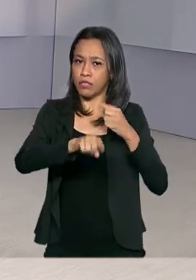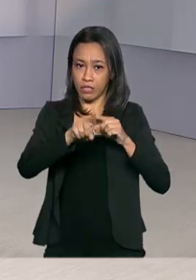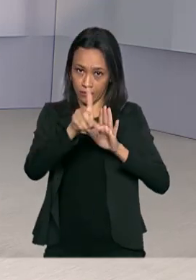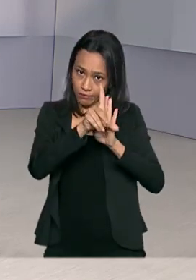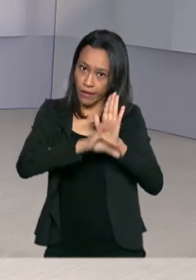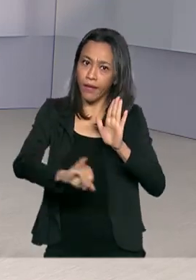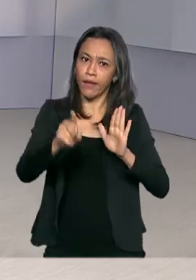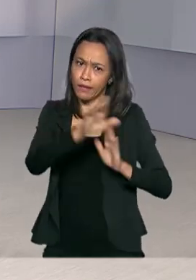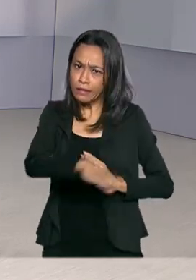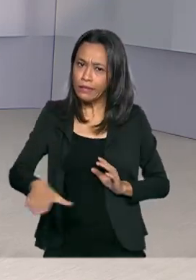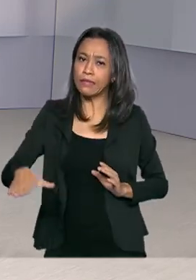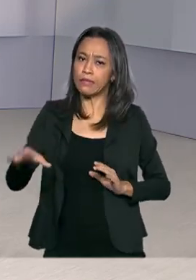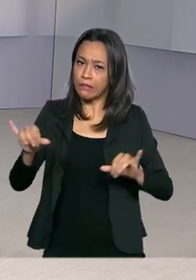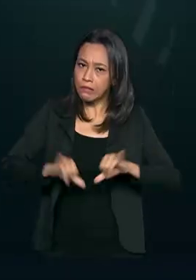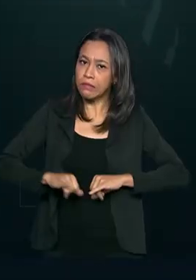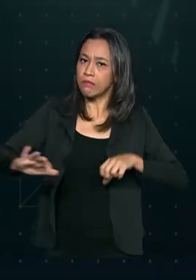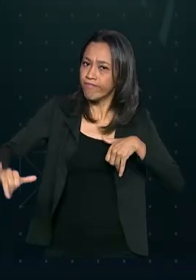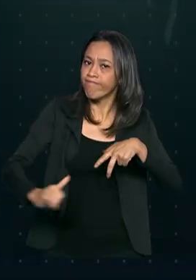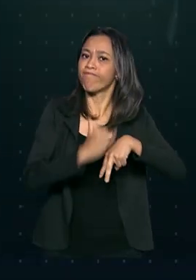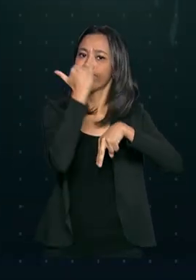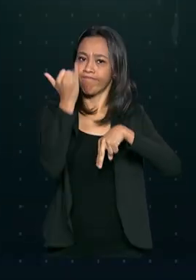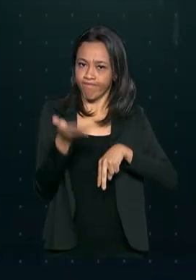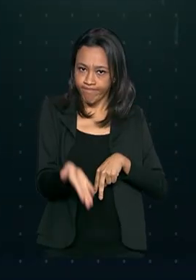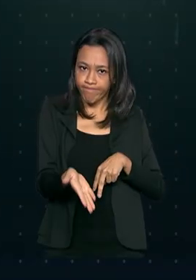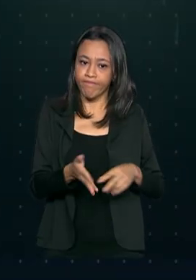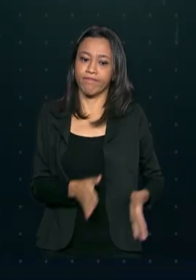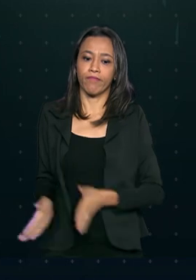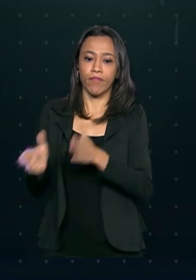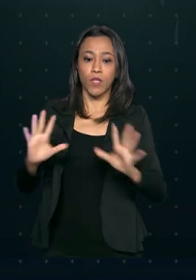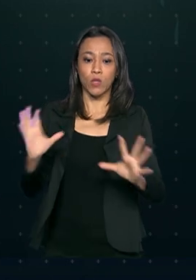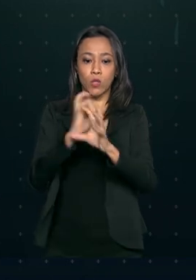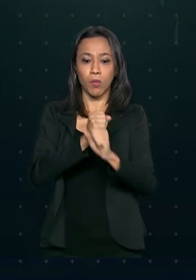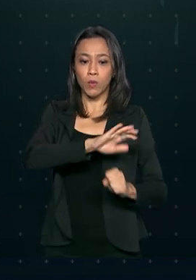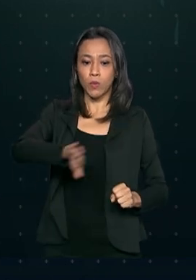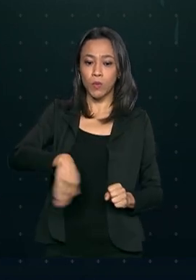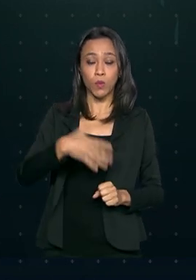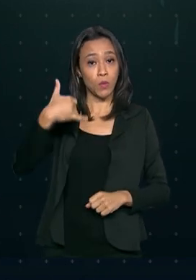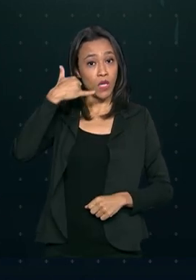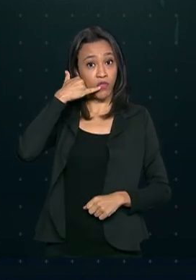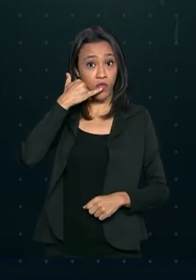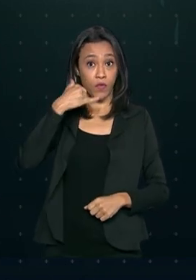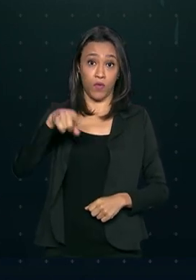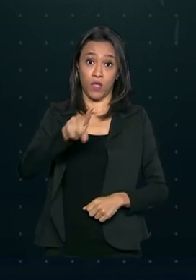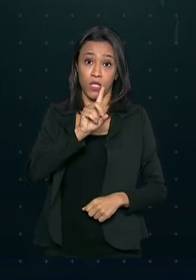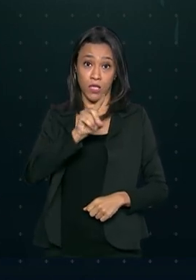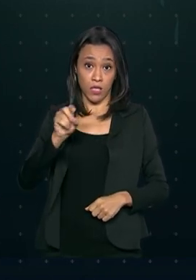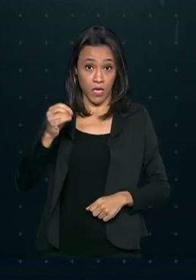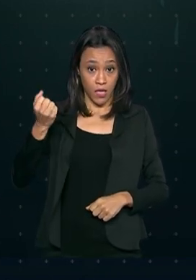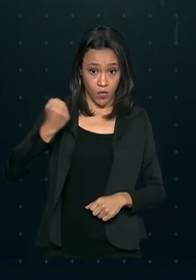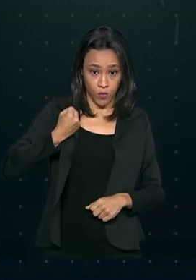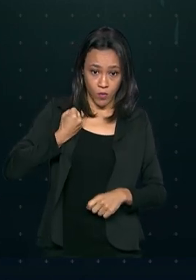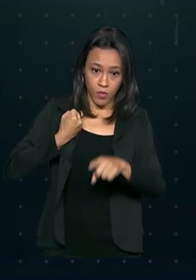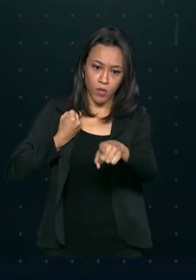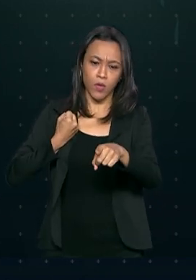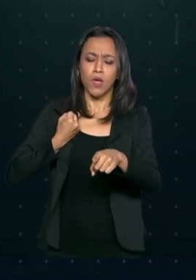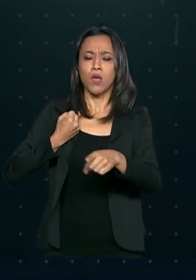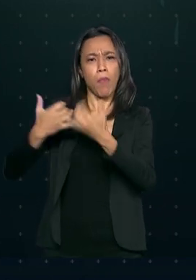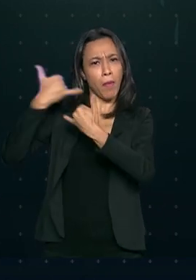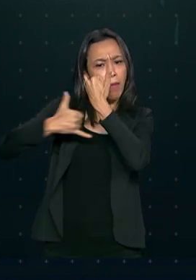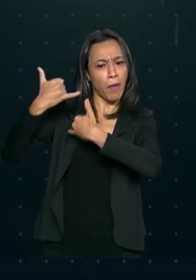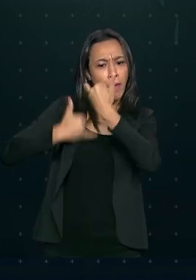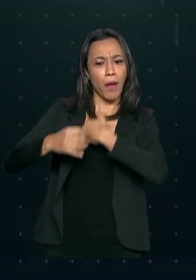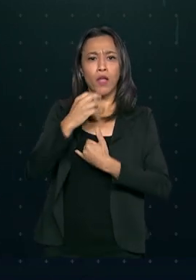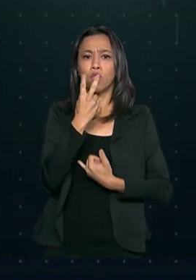são as principais vítimas. No total, o DISC-100 recebeu 2,7 milhões de ligações em